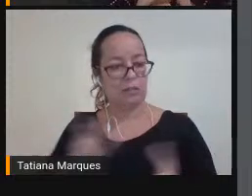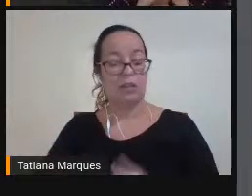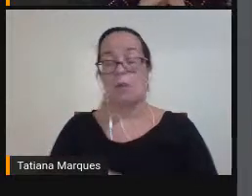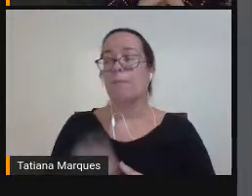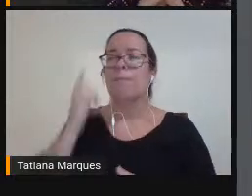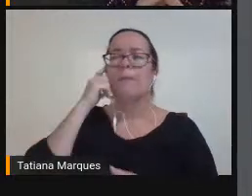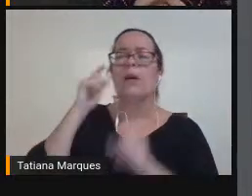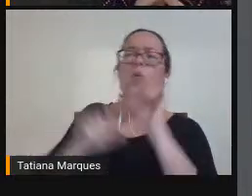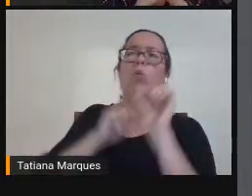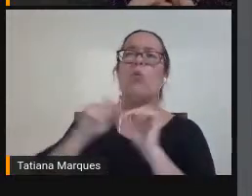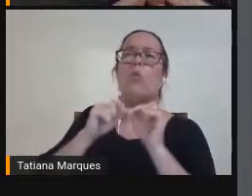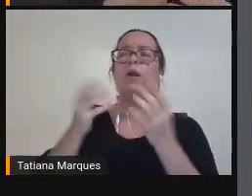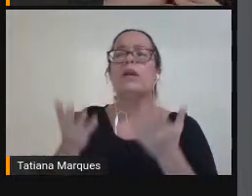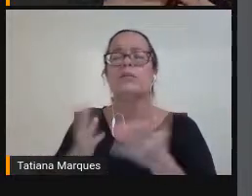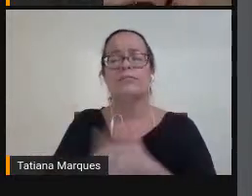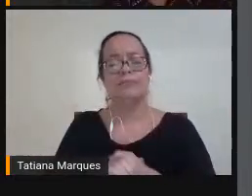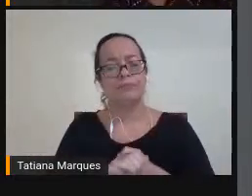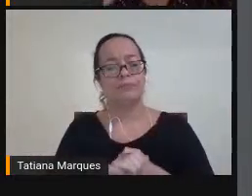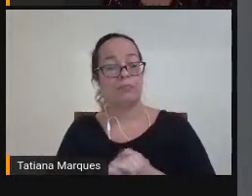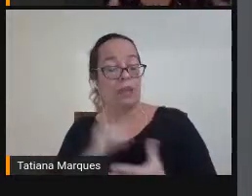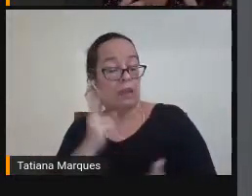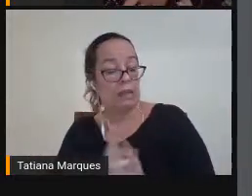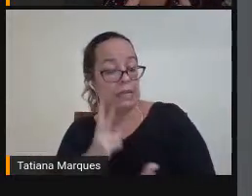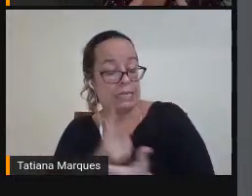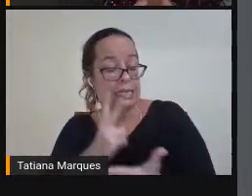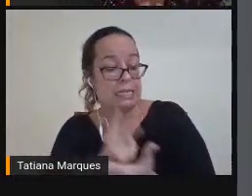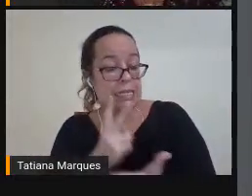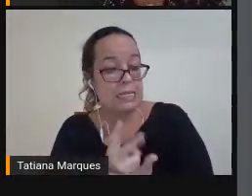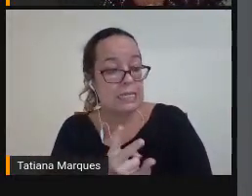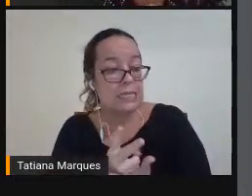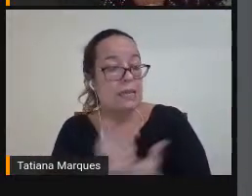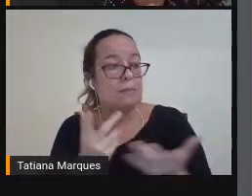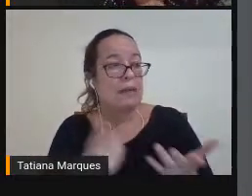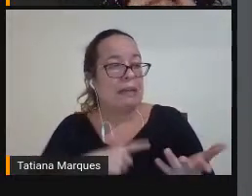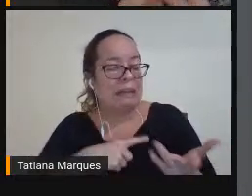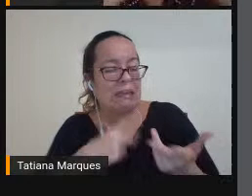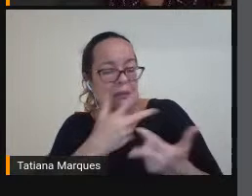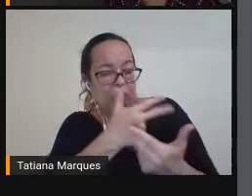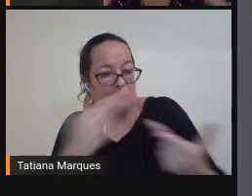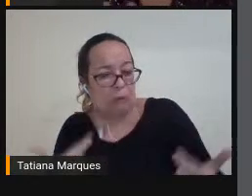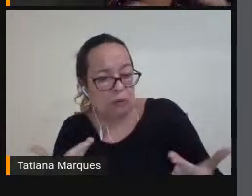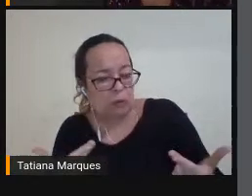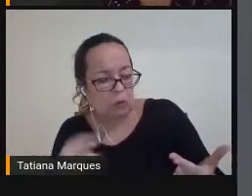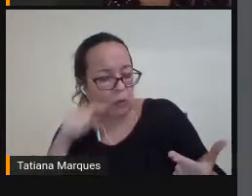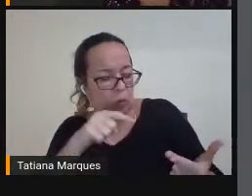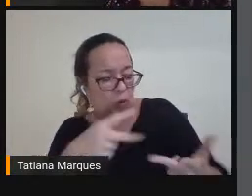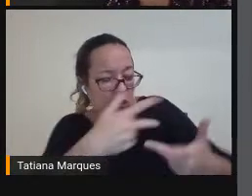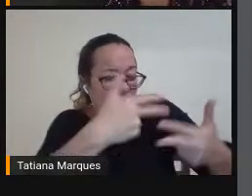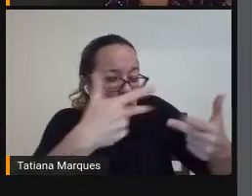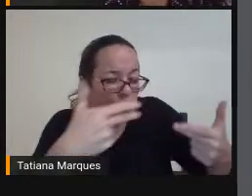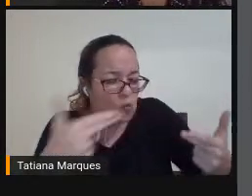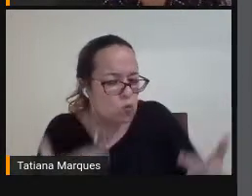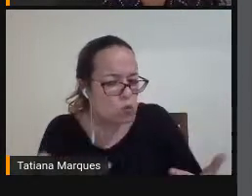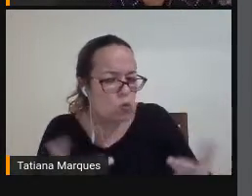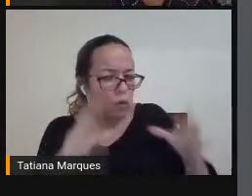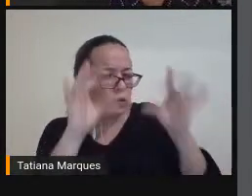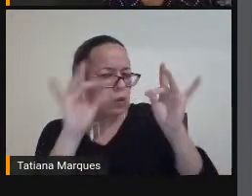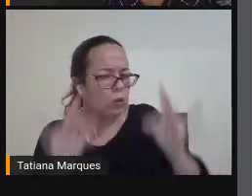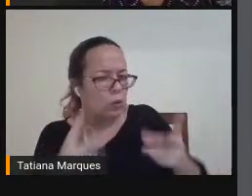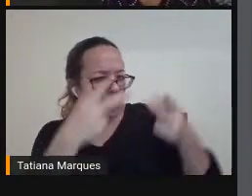Sempre que nós temos Muitas variadas Muitas variáveis Desculpa